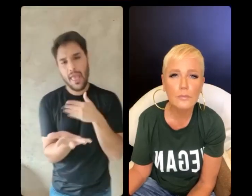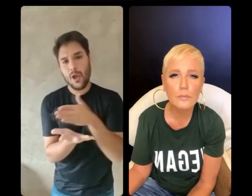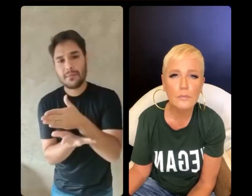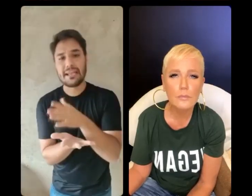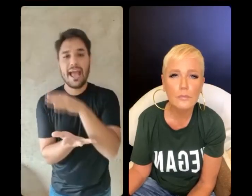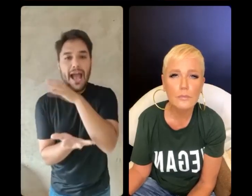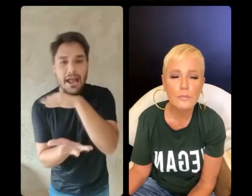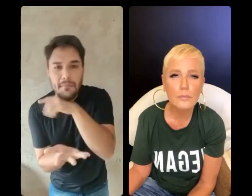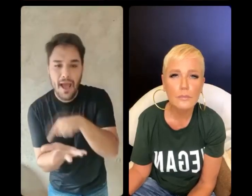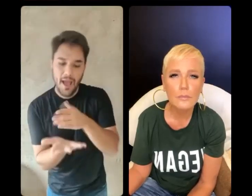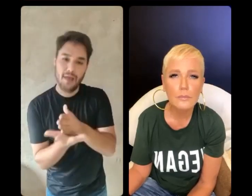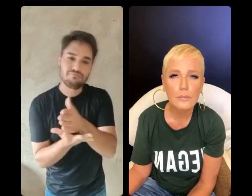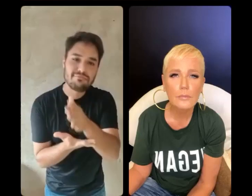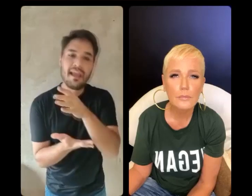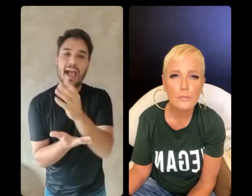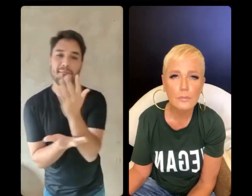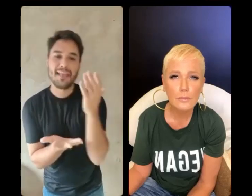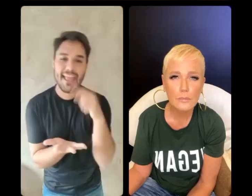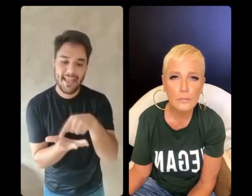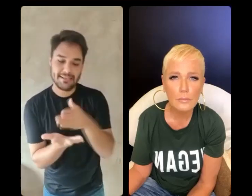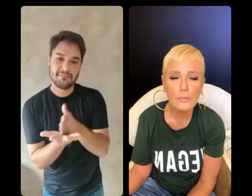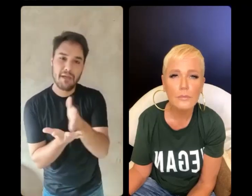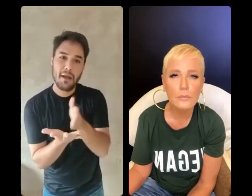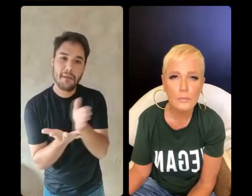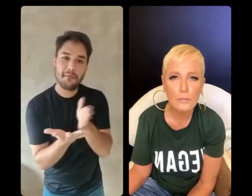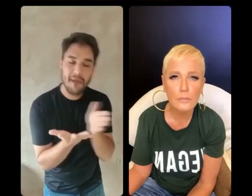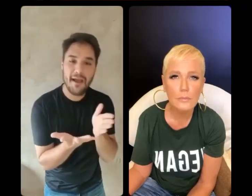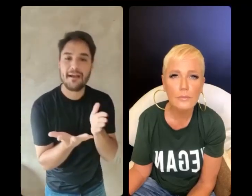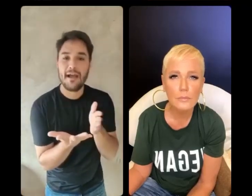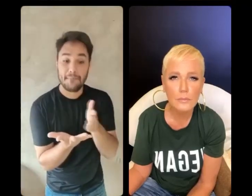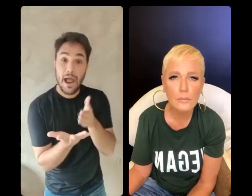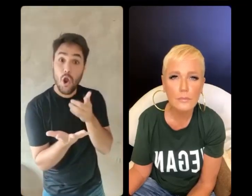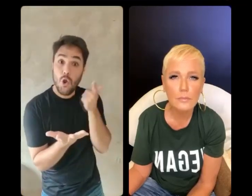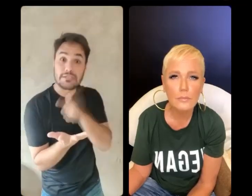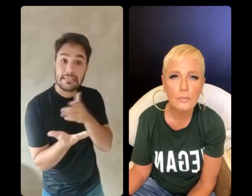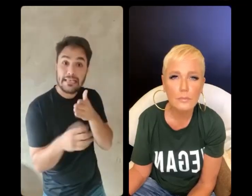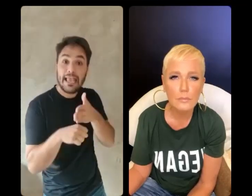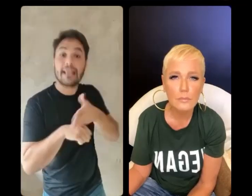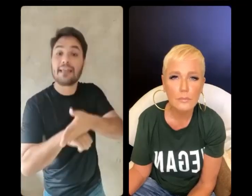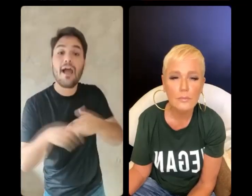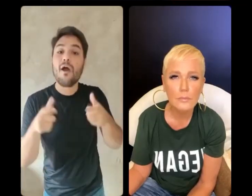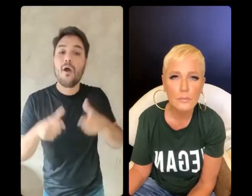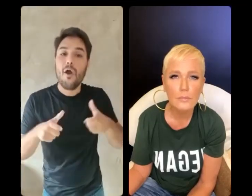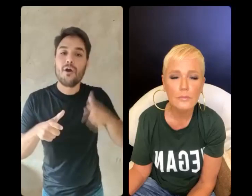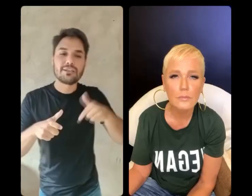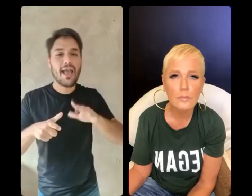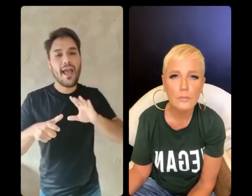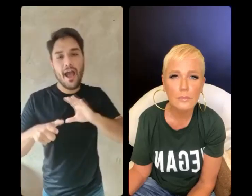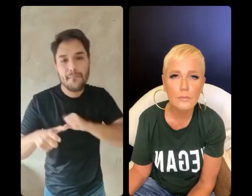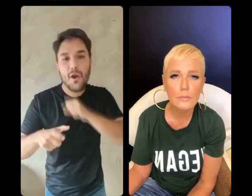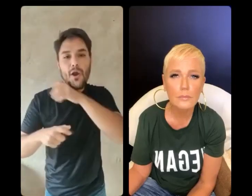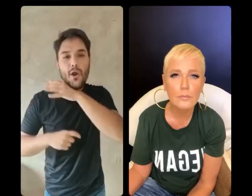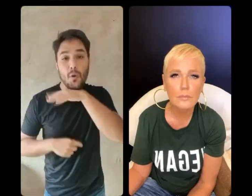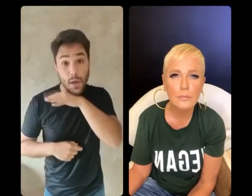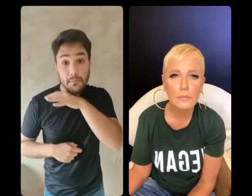meio ambiente. E todo mundo entra nessa porta pra estar nessa sala de conferências, que é a questão dos animais, né? O veganismo, ele trata,